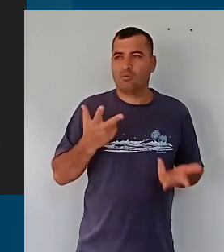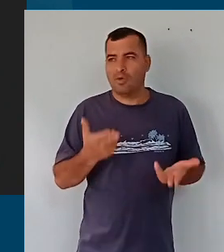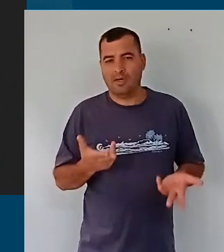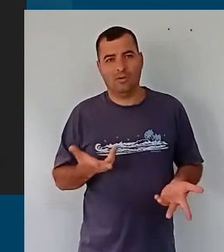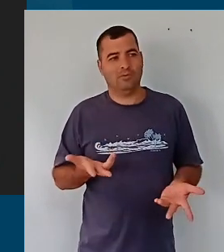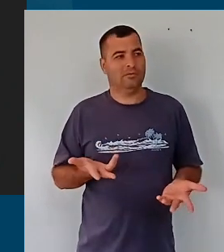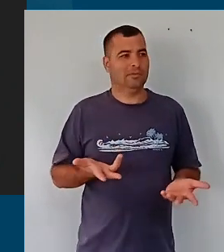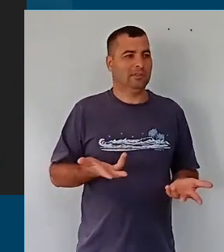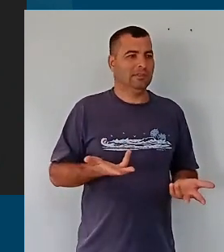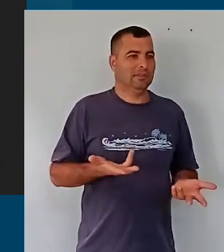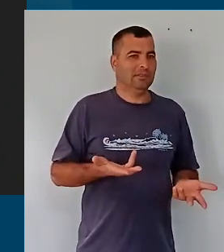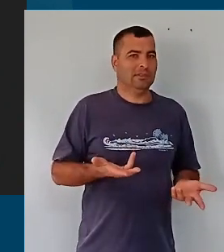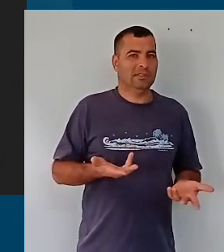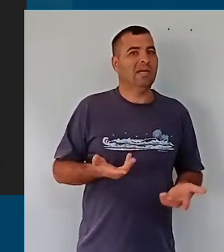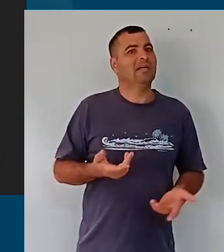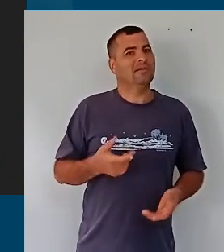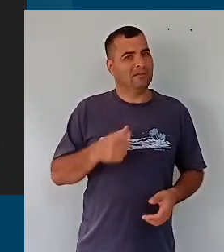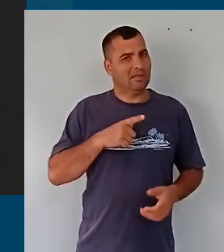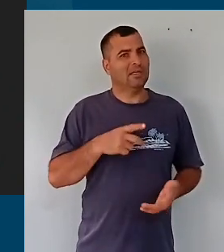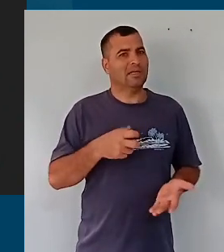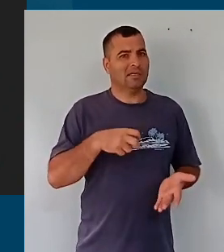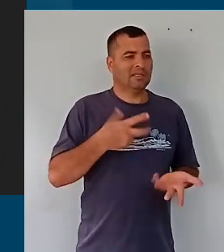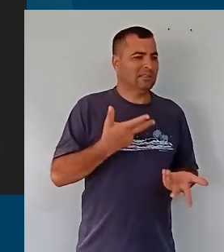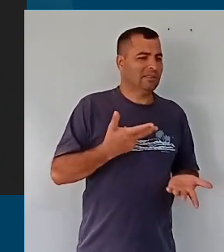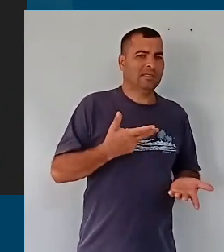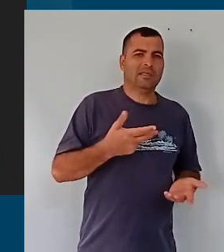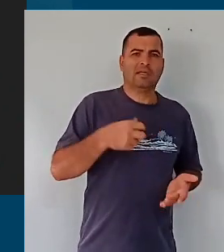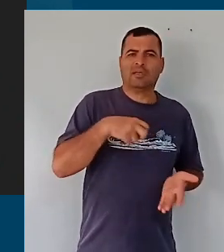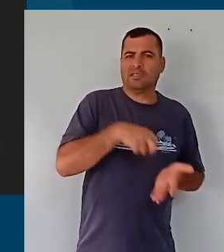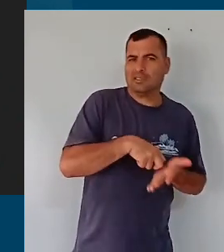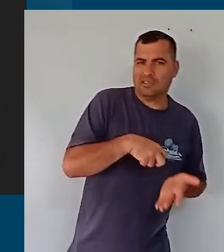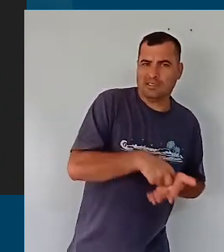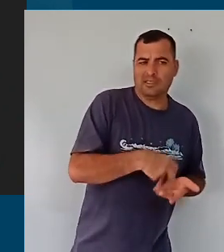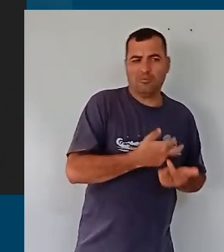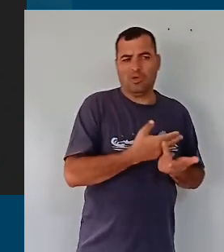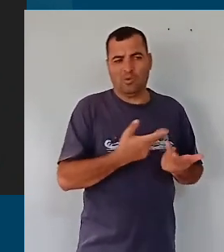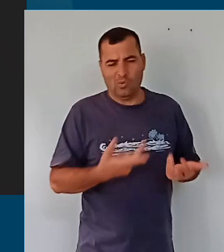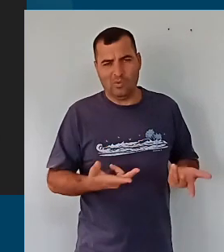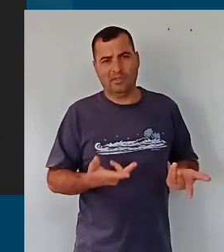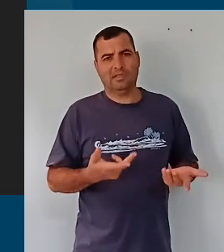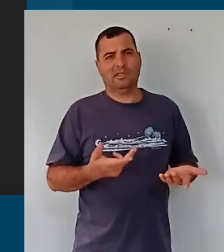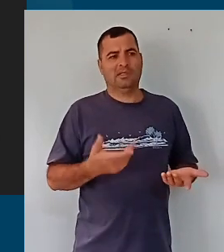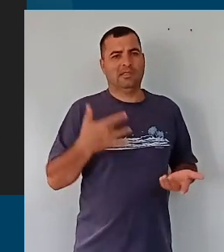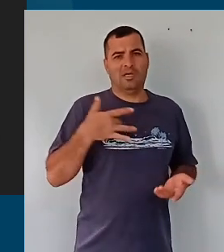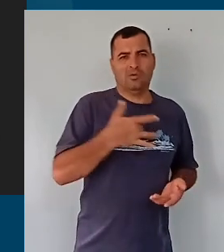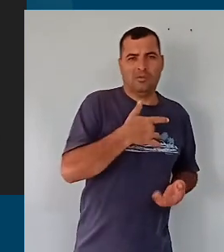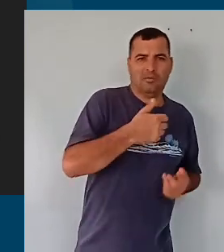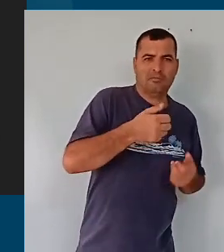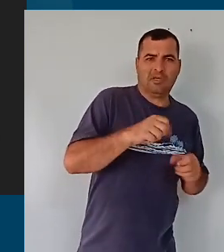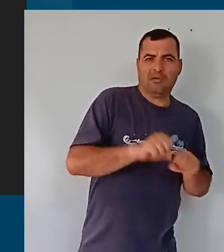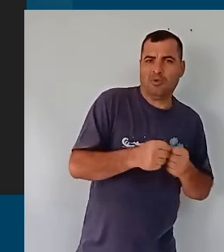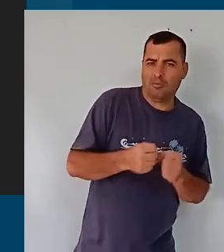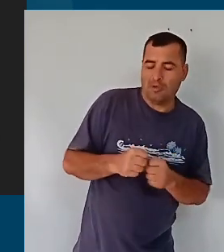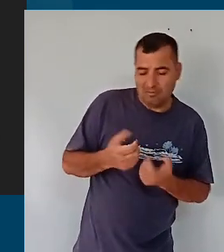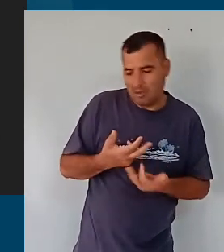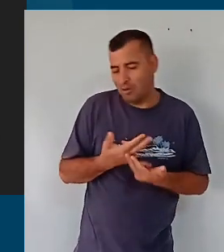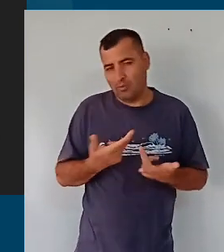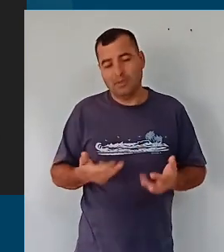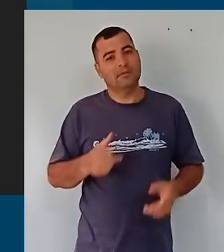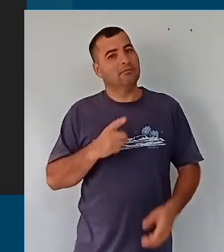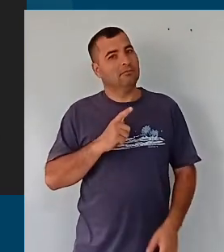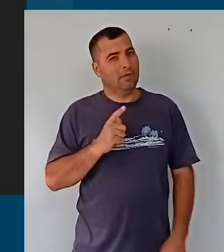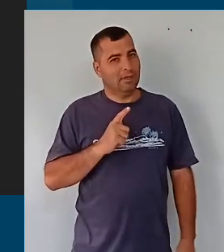sendo submetidas a crueldades, não só dos fatores de ordem econômico, mas tudo que envolve esse mundo adulto.